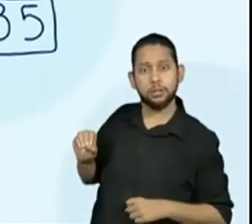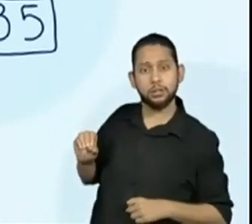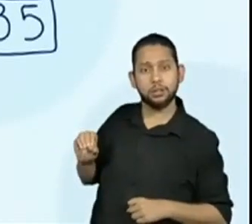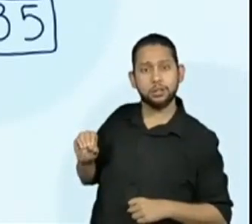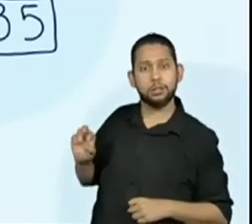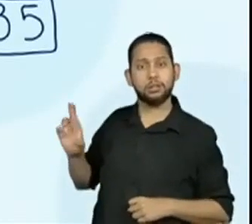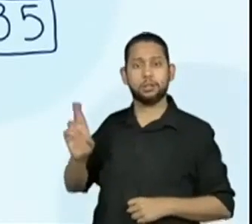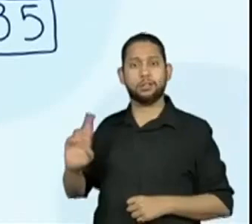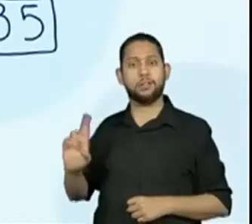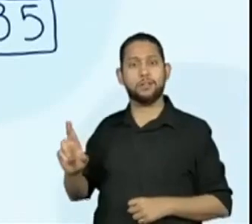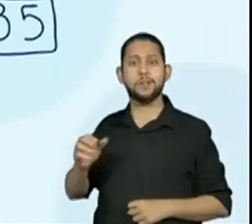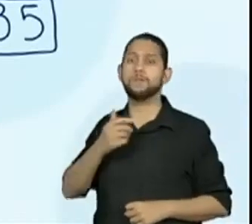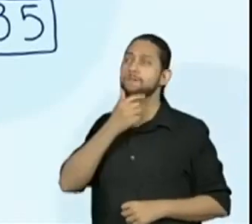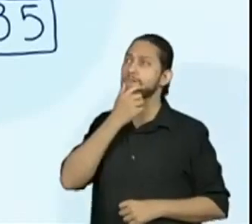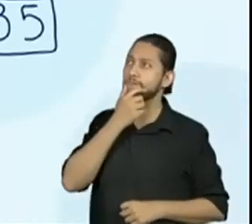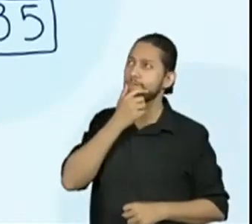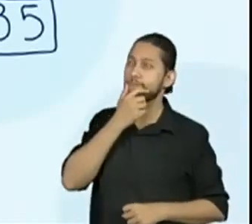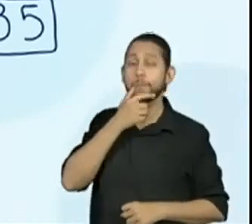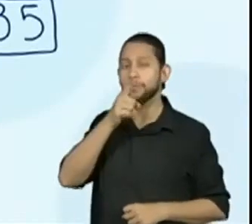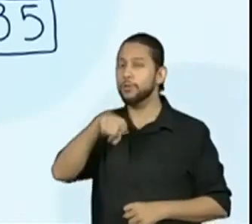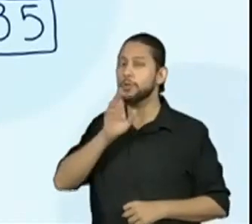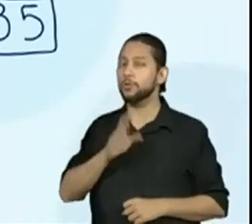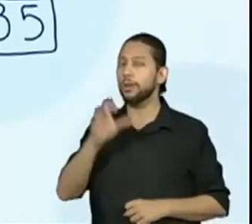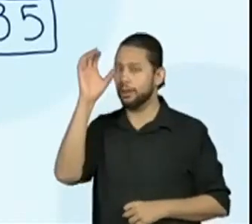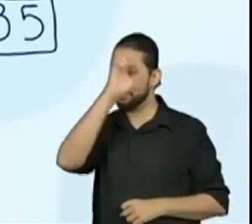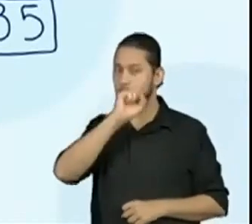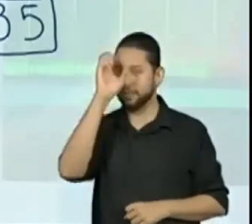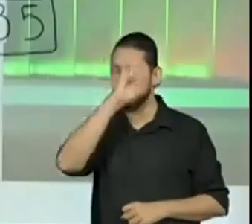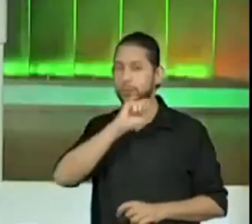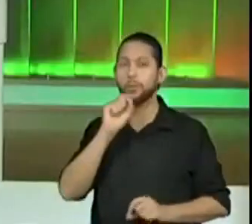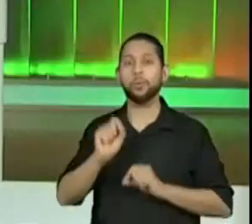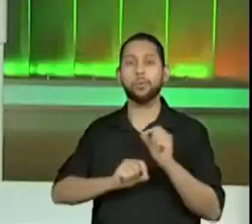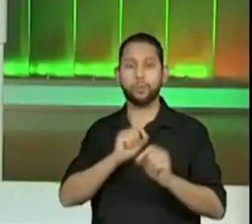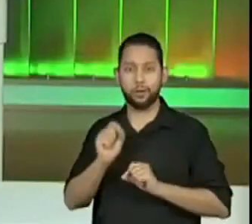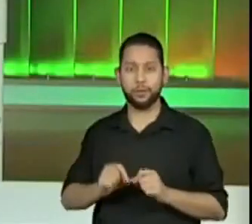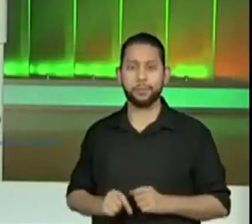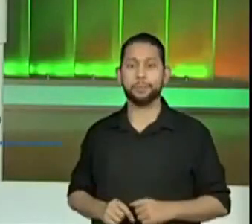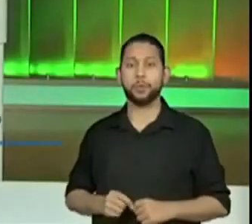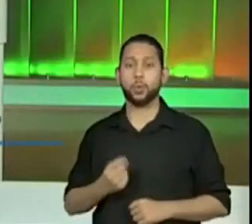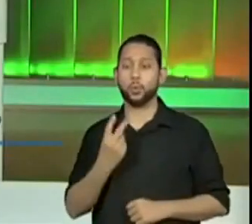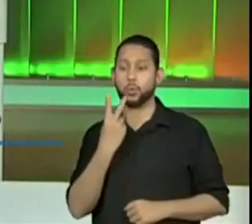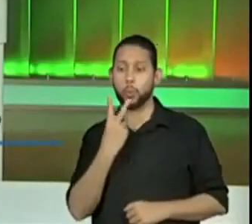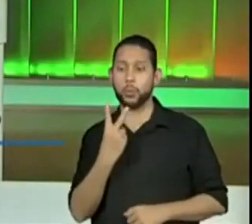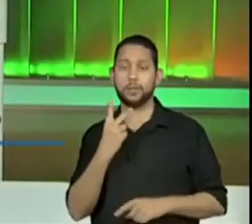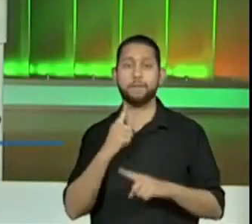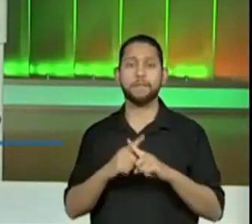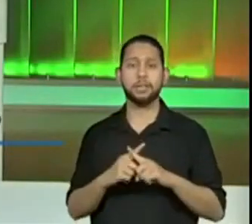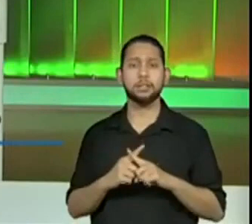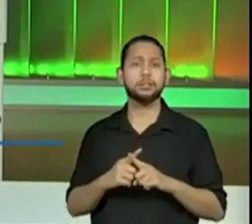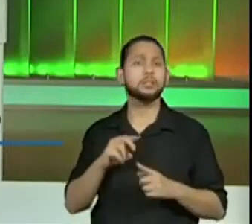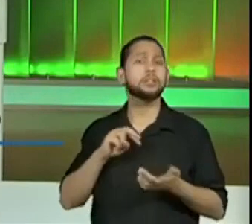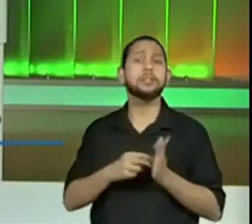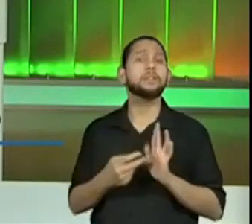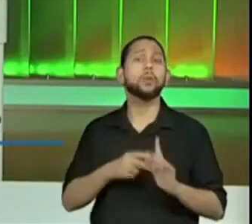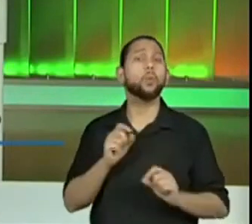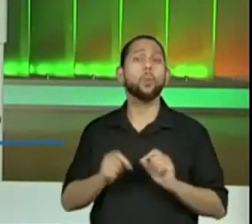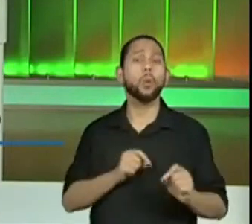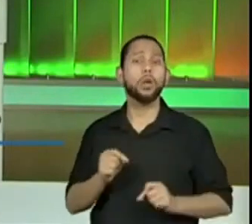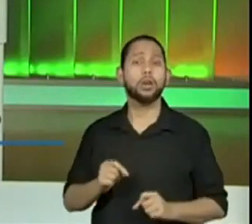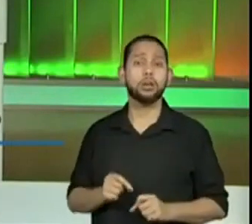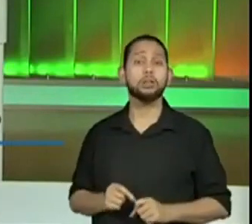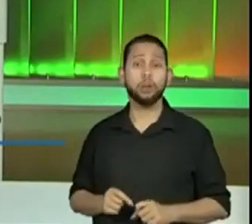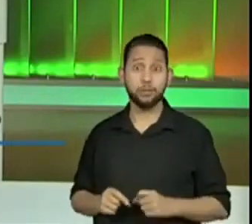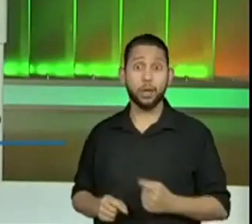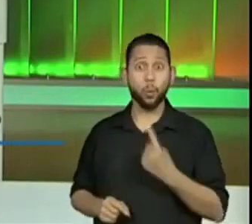Nós já aprendemos, aluno do 5º ano, que quando a gente coloca lá duas vezes alguma coisa, normalmente quer dizer o